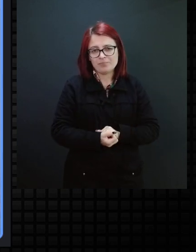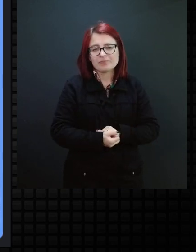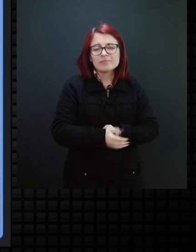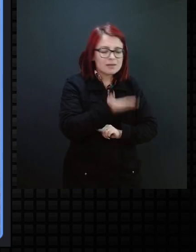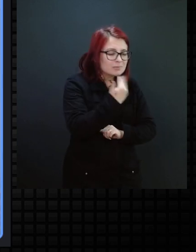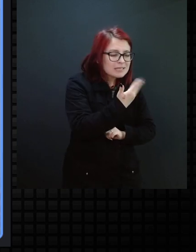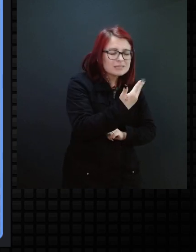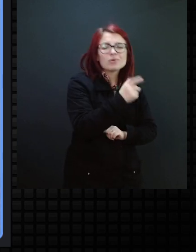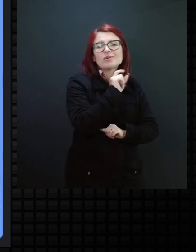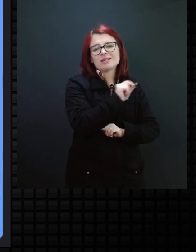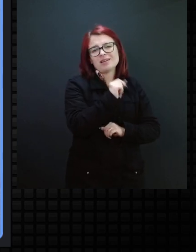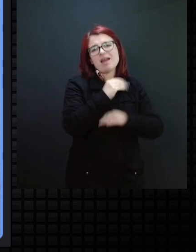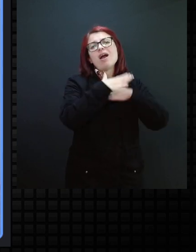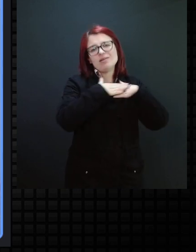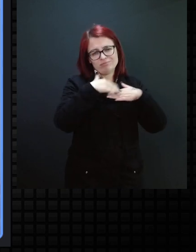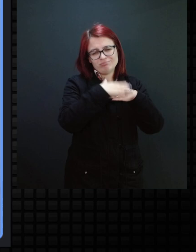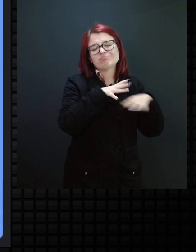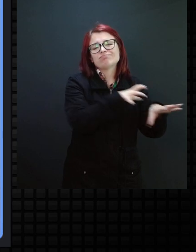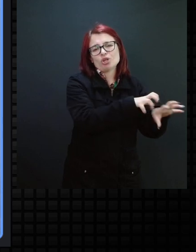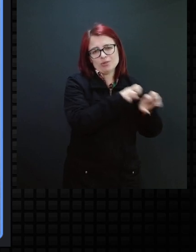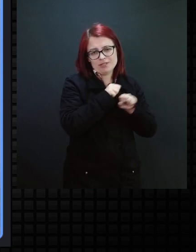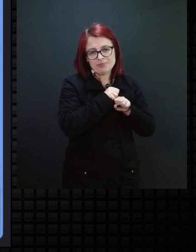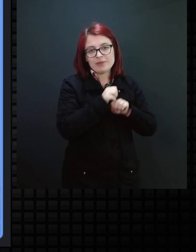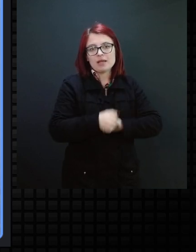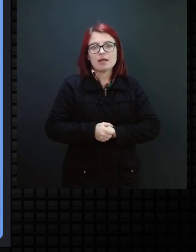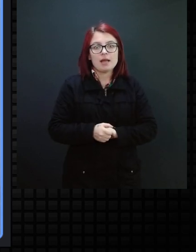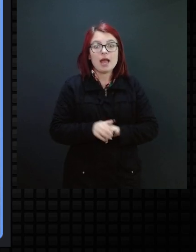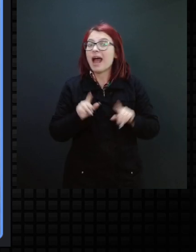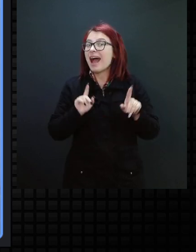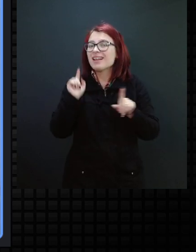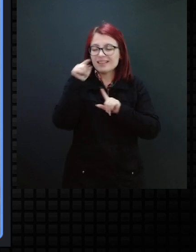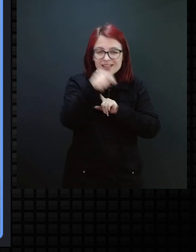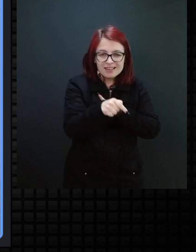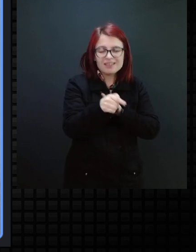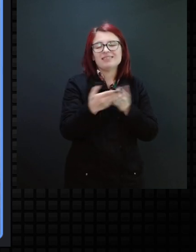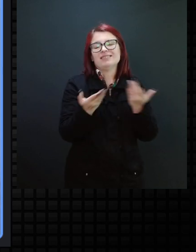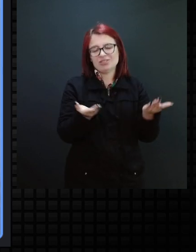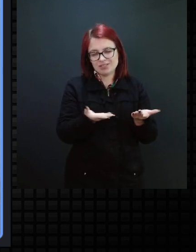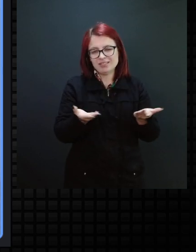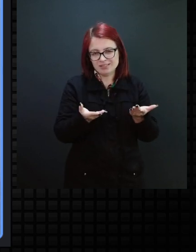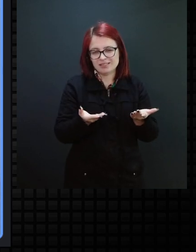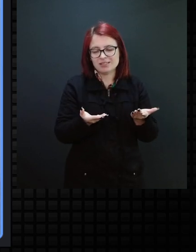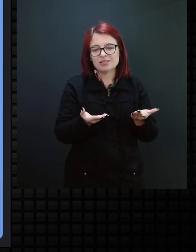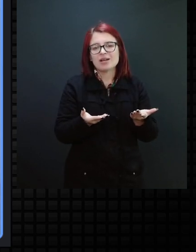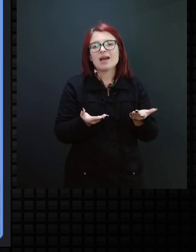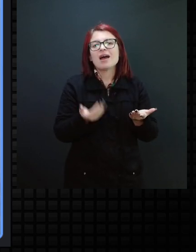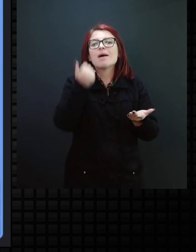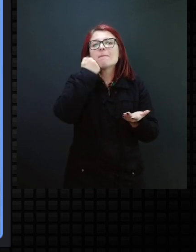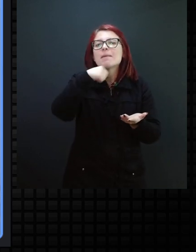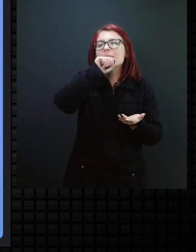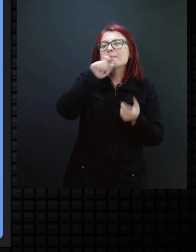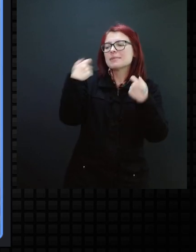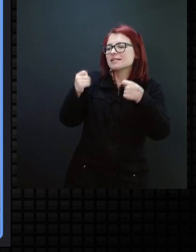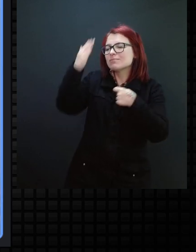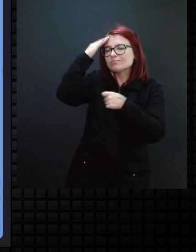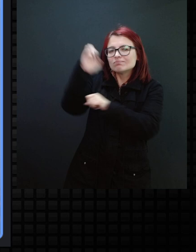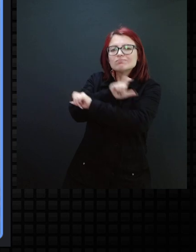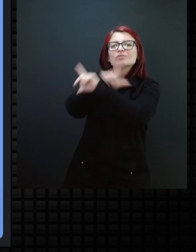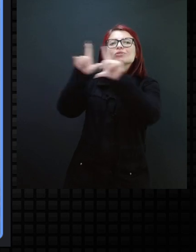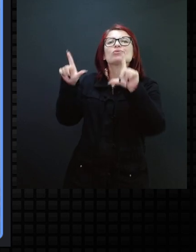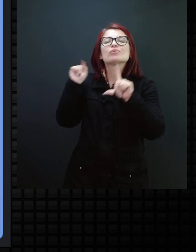vínculo acolhedor. Então, além disso, a primeira coisa que a mãe precisa compreender, de